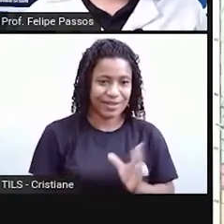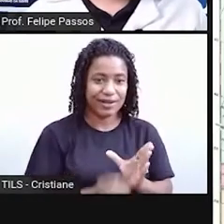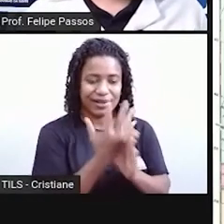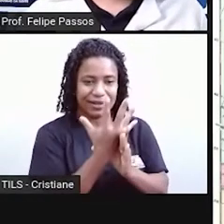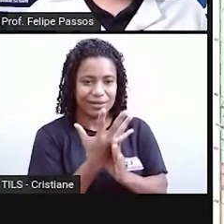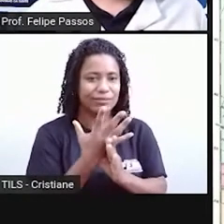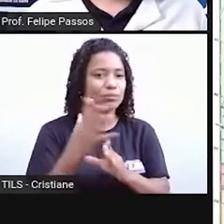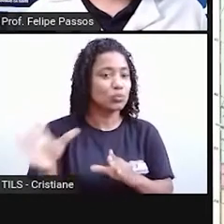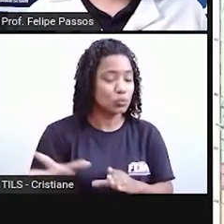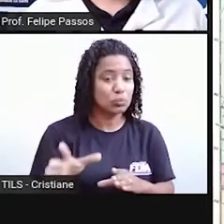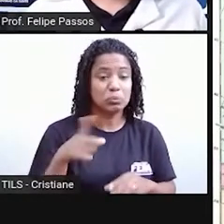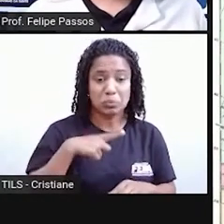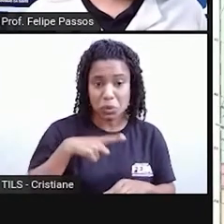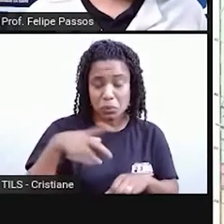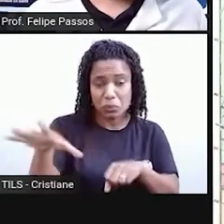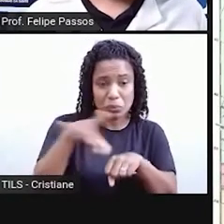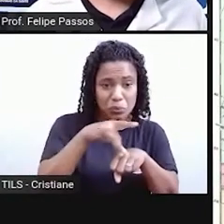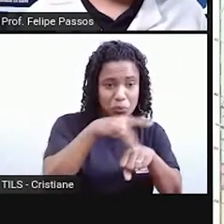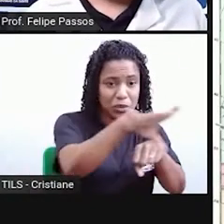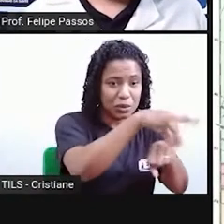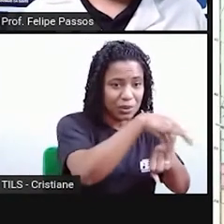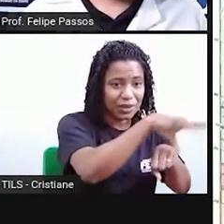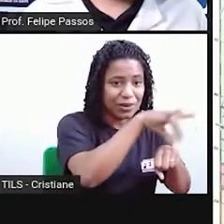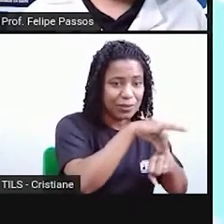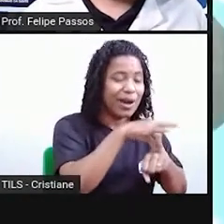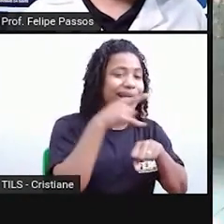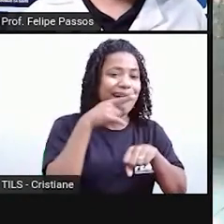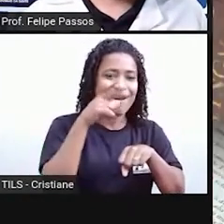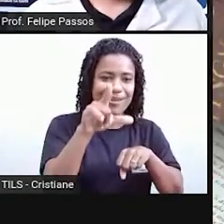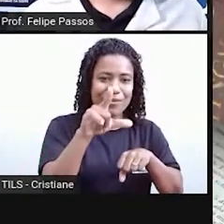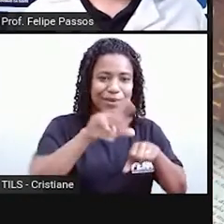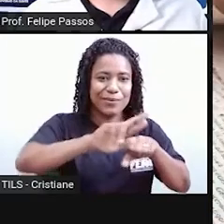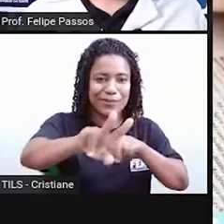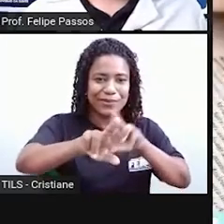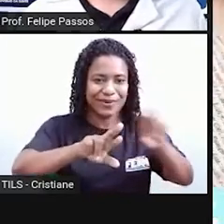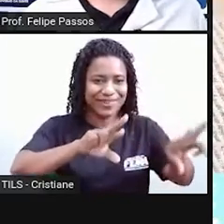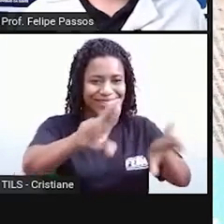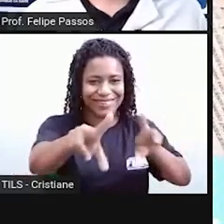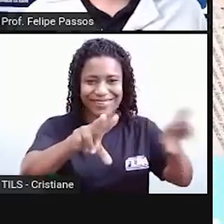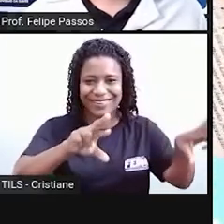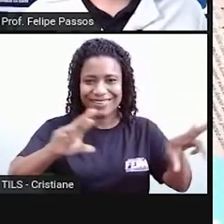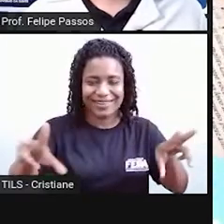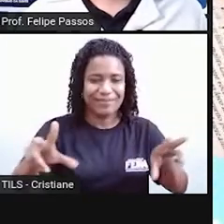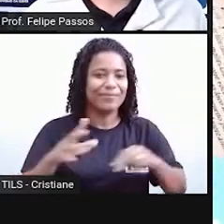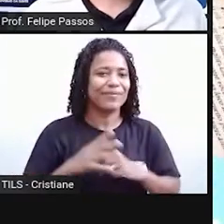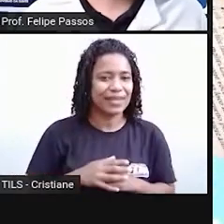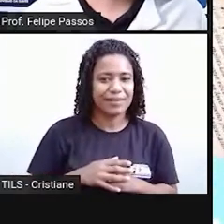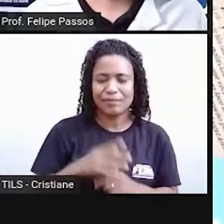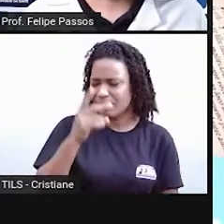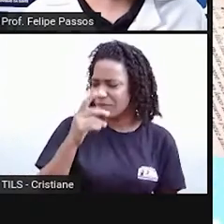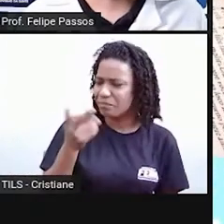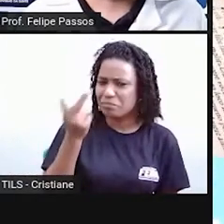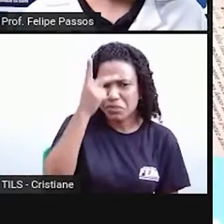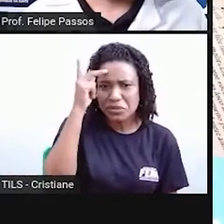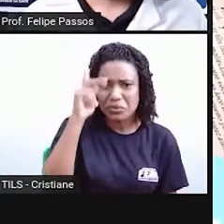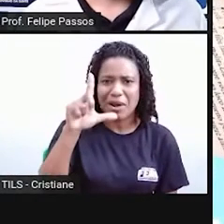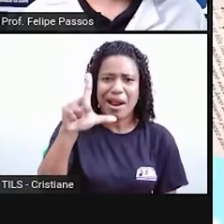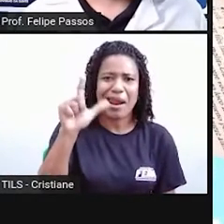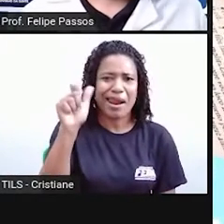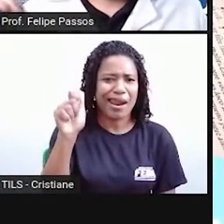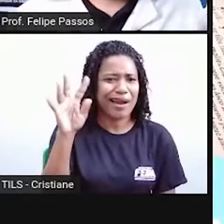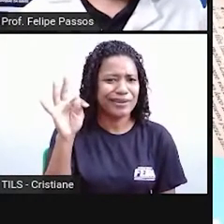surgindo novas línguas, línguas diferentes. Hoje em dia, se a gente ouve alguém falando latim, a gente provavelmente não vai entender.